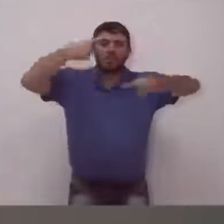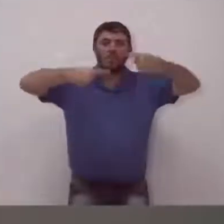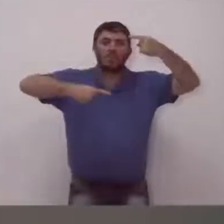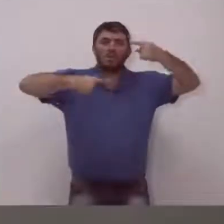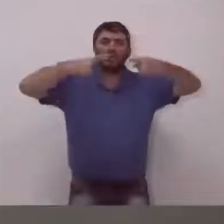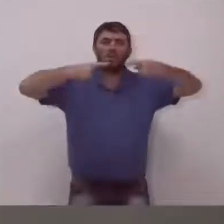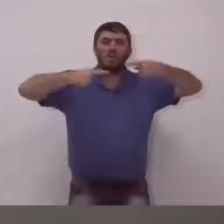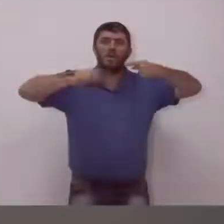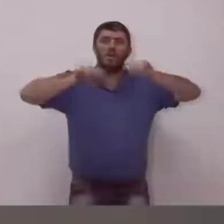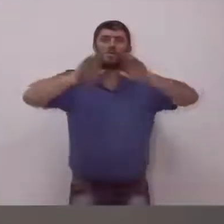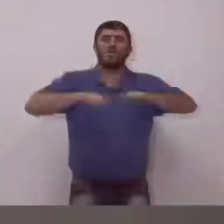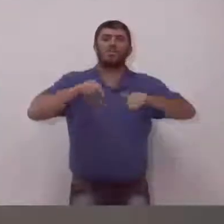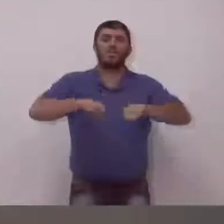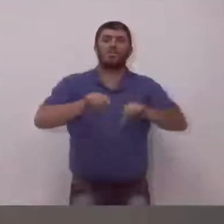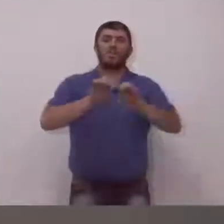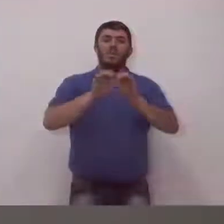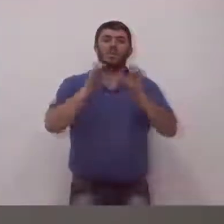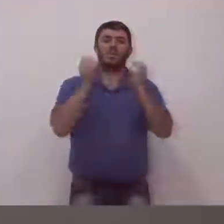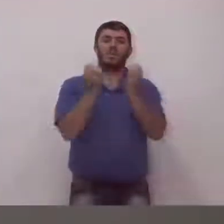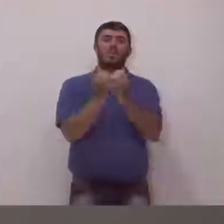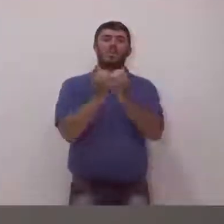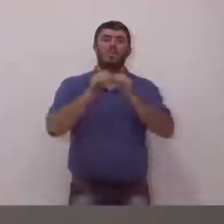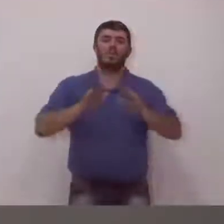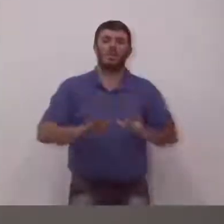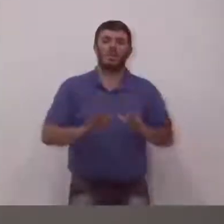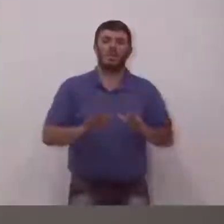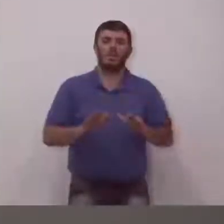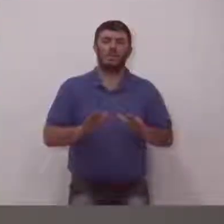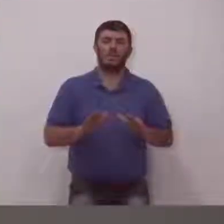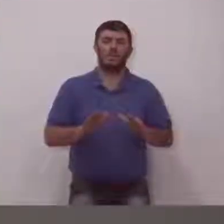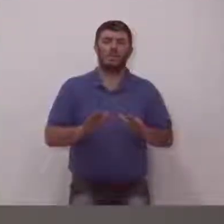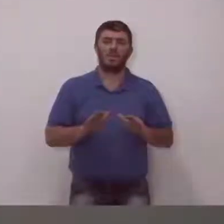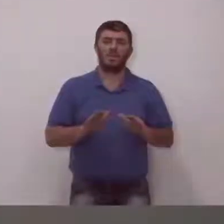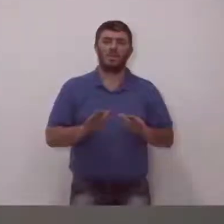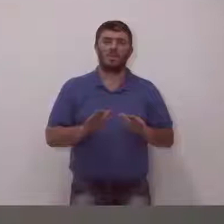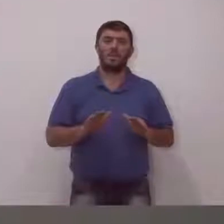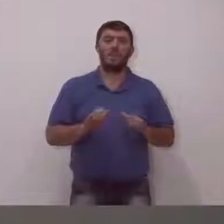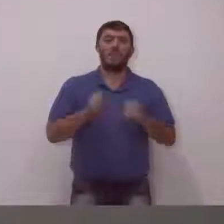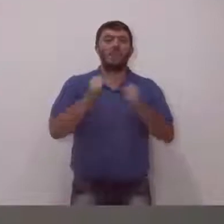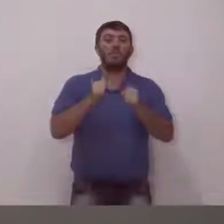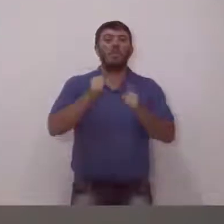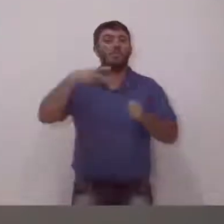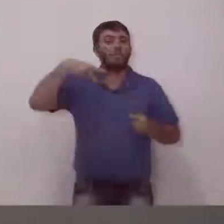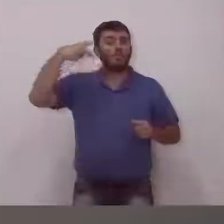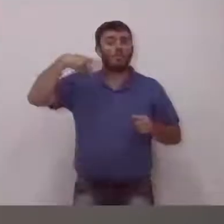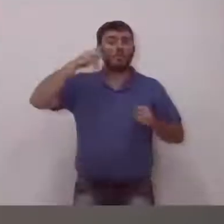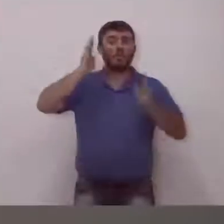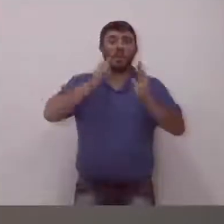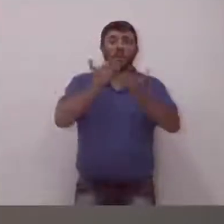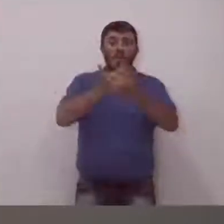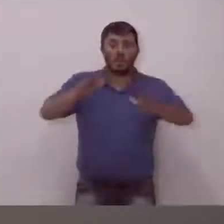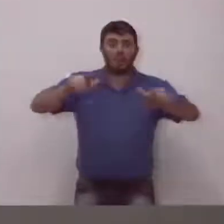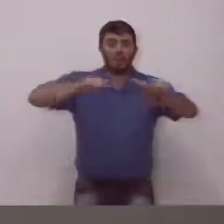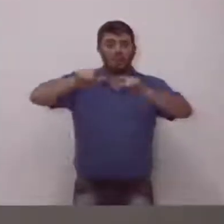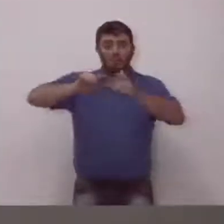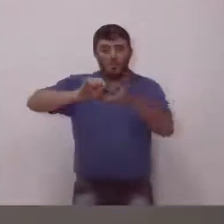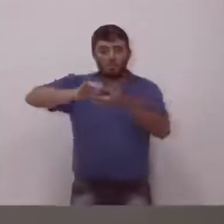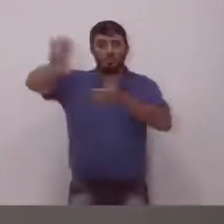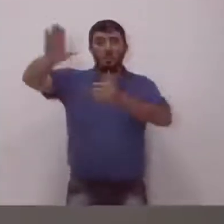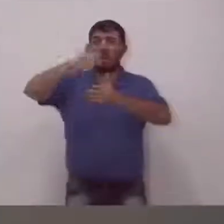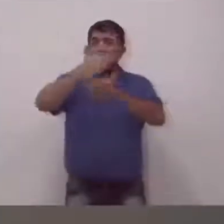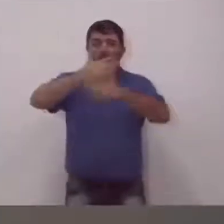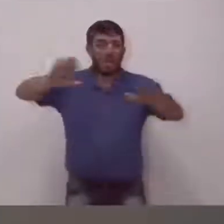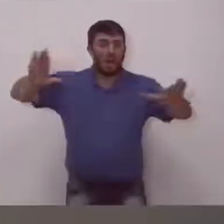na casa. Mesmo que o vereador já não está mais legislando, não está mais na casa. Por que eu digo isso?